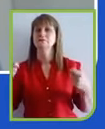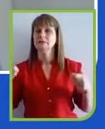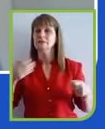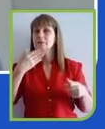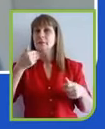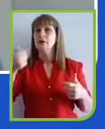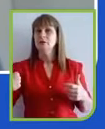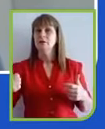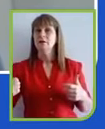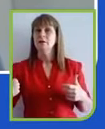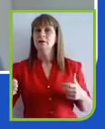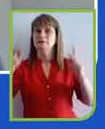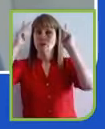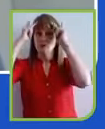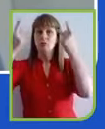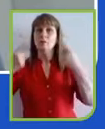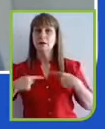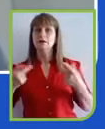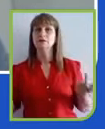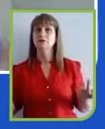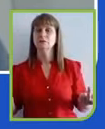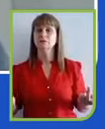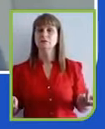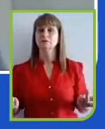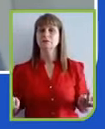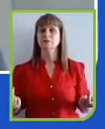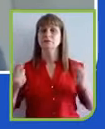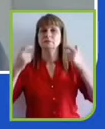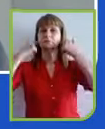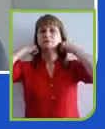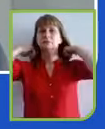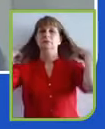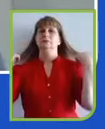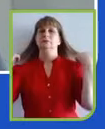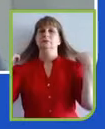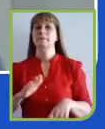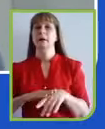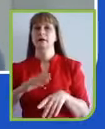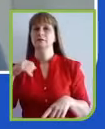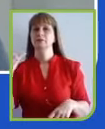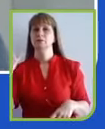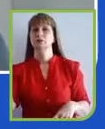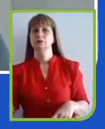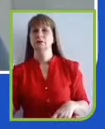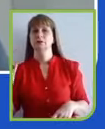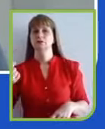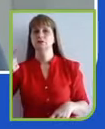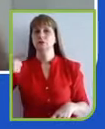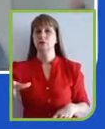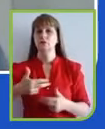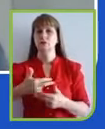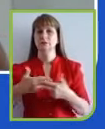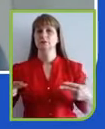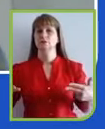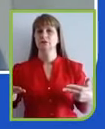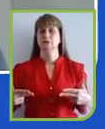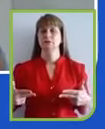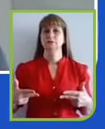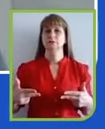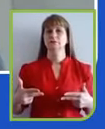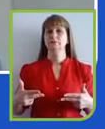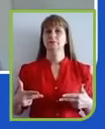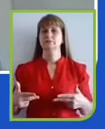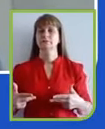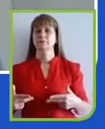negócio, através da criação, do desenvolvimento de produtos químicos e plásticos mais sustentáveis,